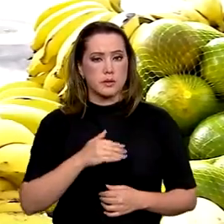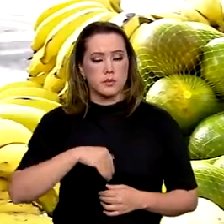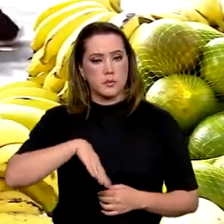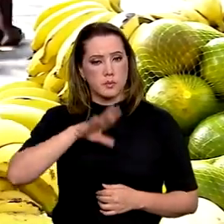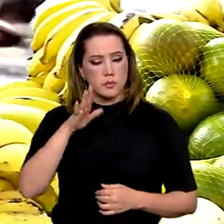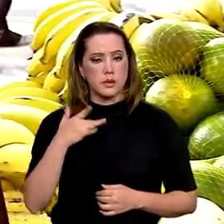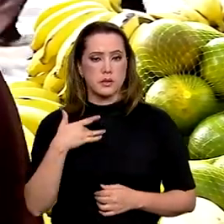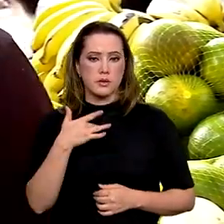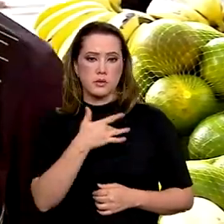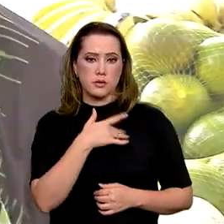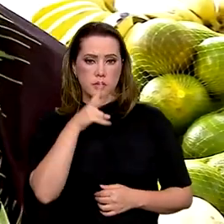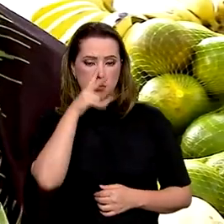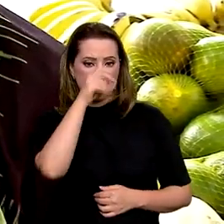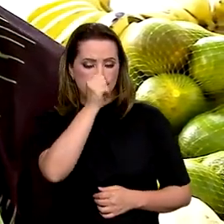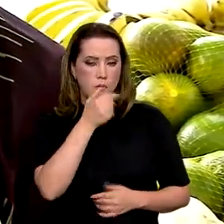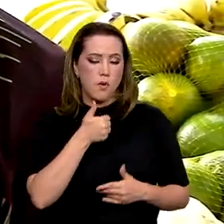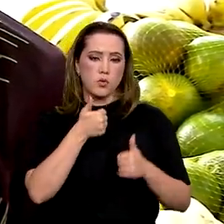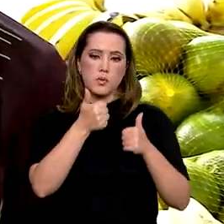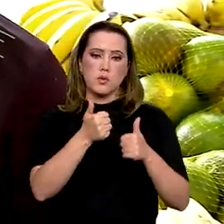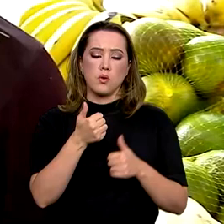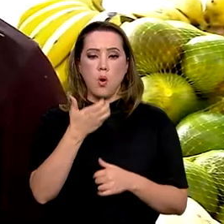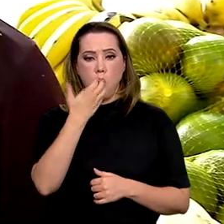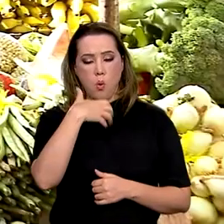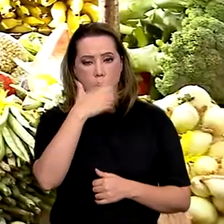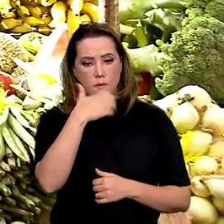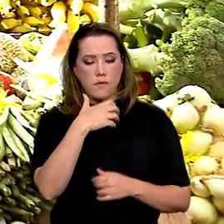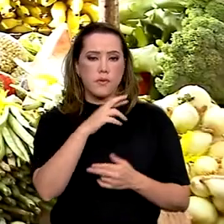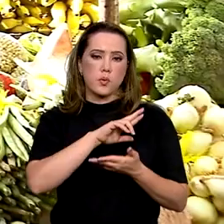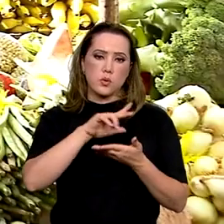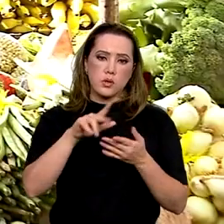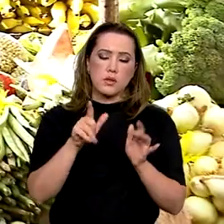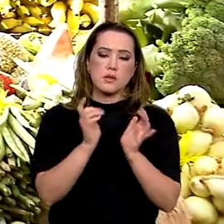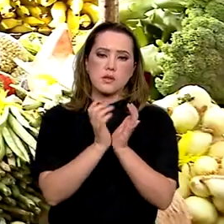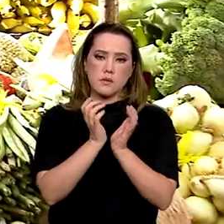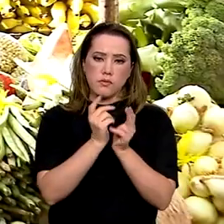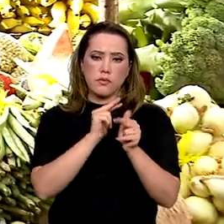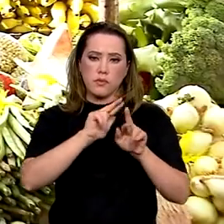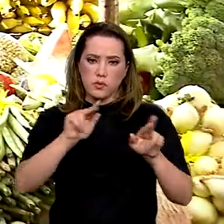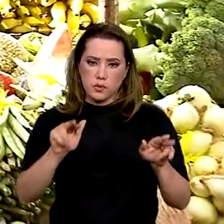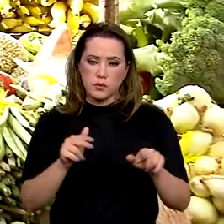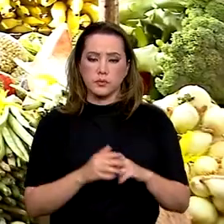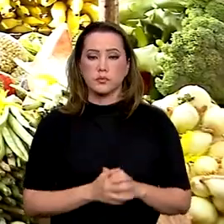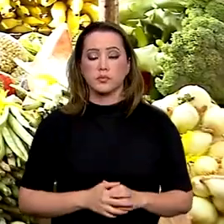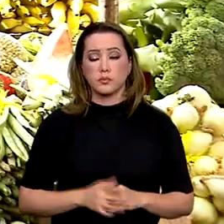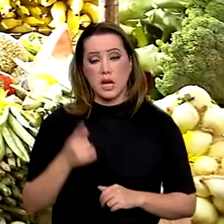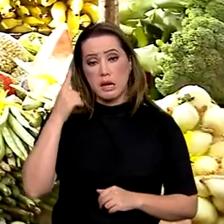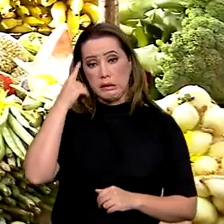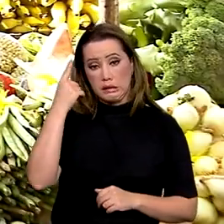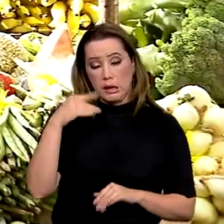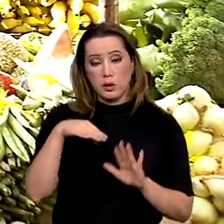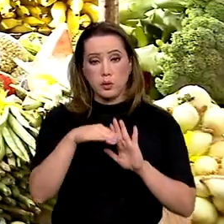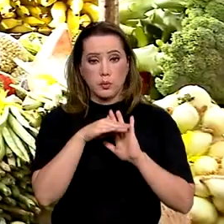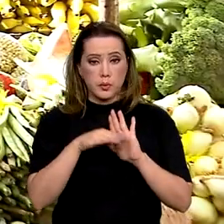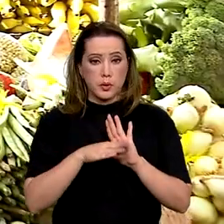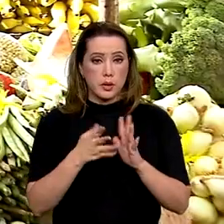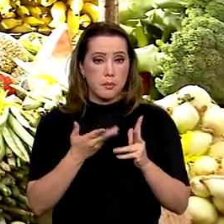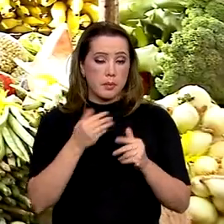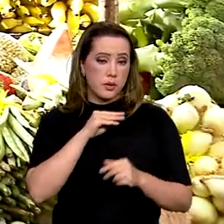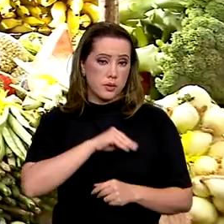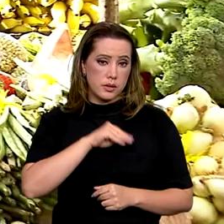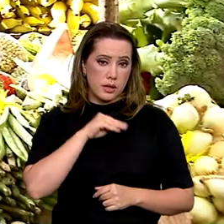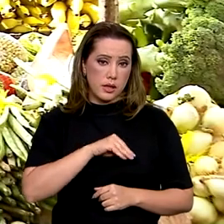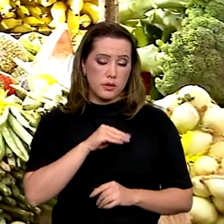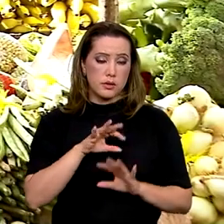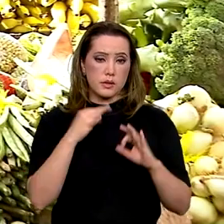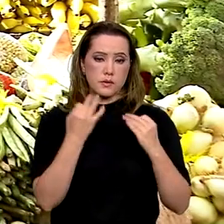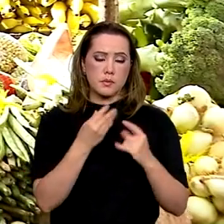saudáveis, mais fortes, com frutas e verduras. A ideia do programa é melhorar a renda das famílias mais vulneráveis, para